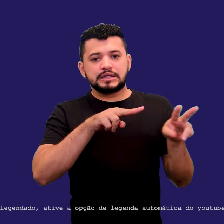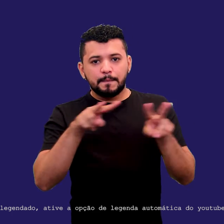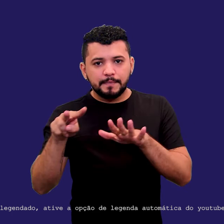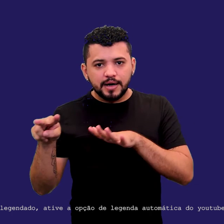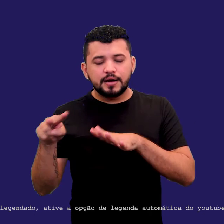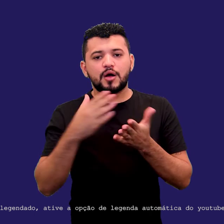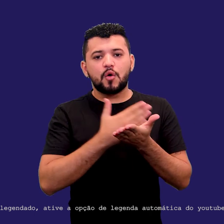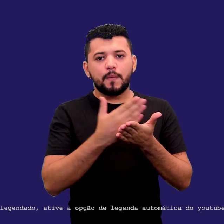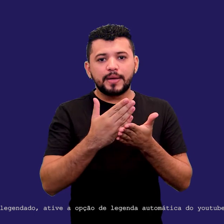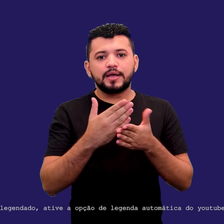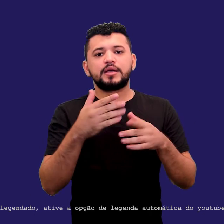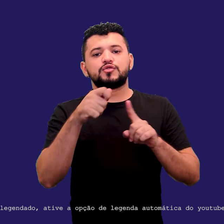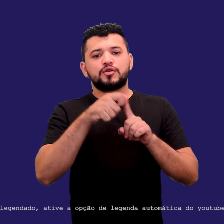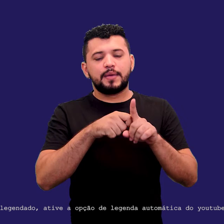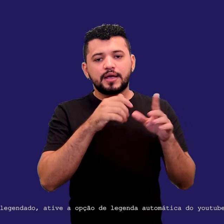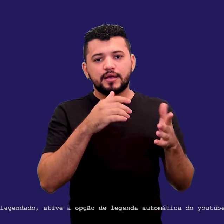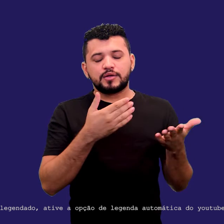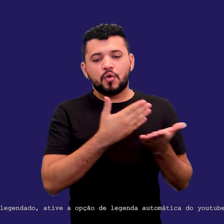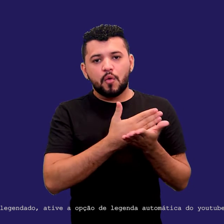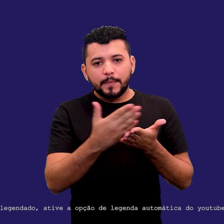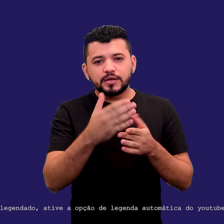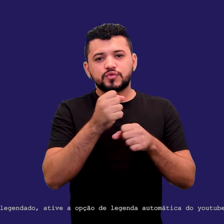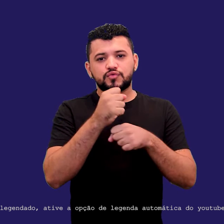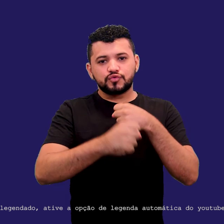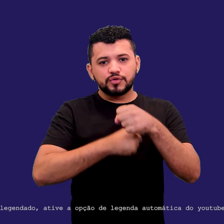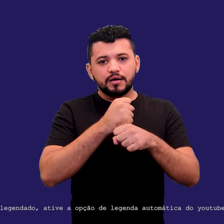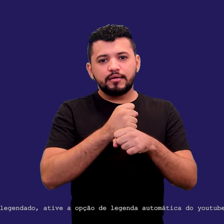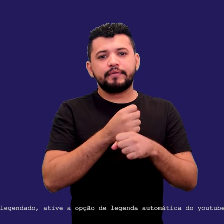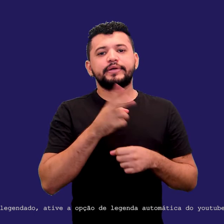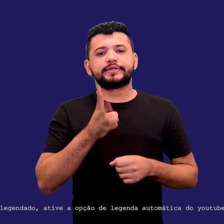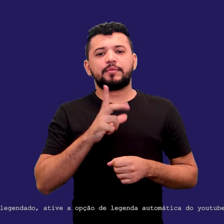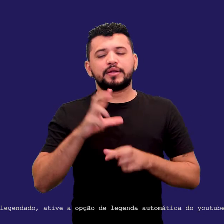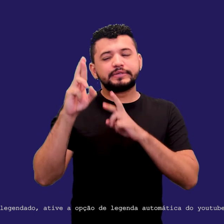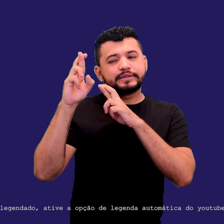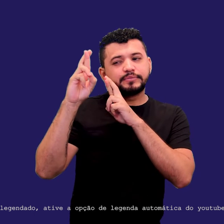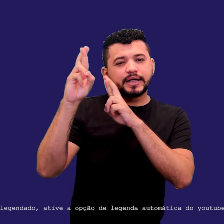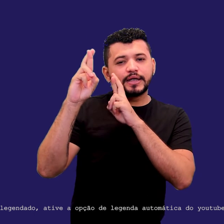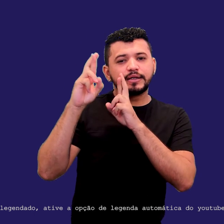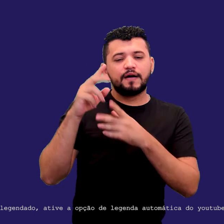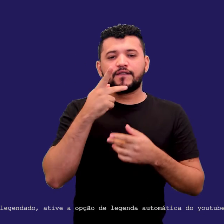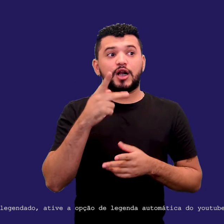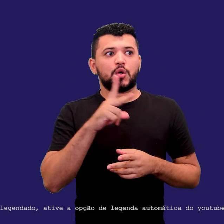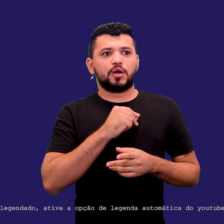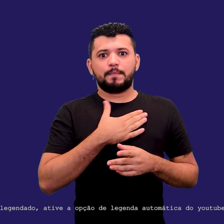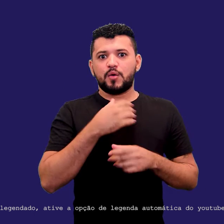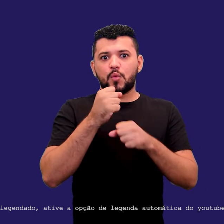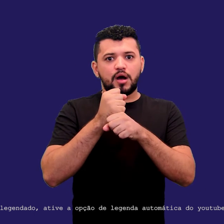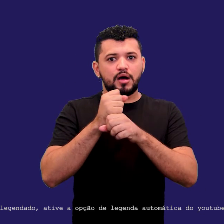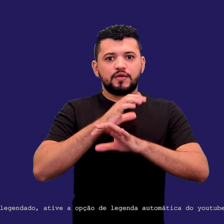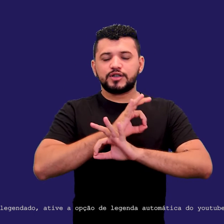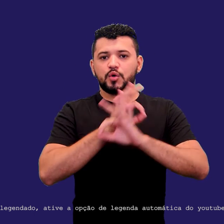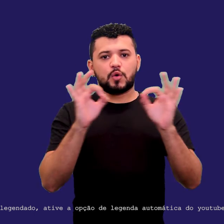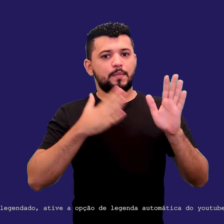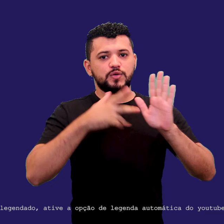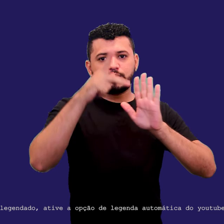ano, ou ele vem com uma esperança, como a gente tem muito no início do ano, nossa, esse ano vai ser maravilhoso, meus projetos,